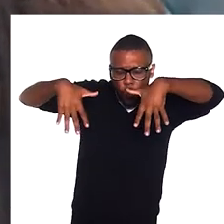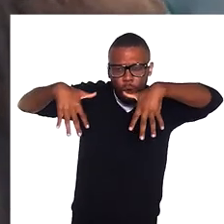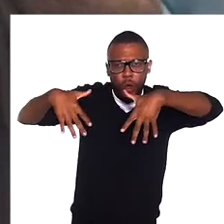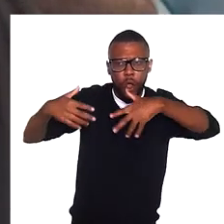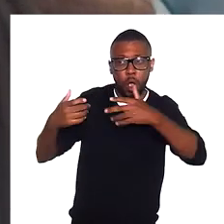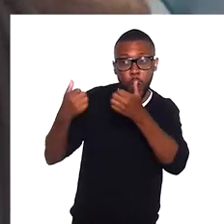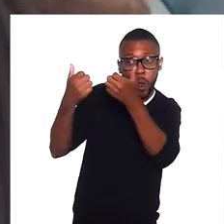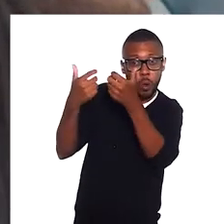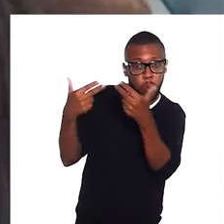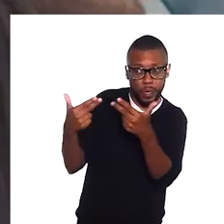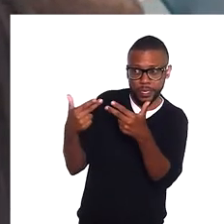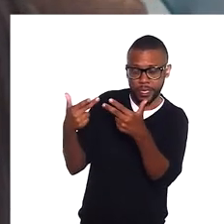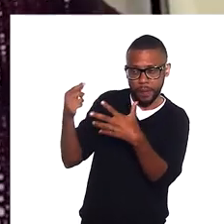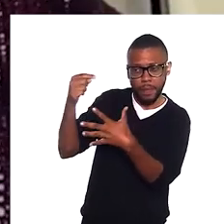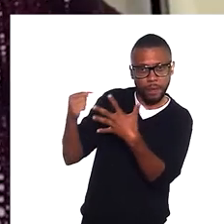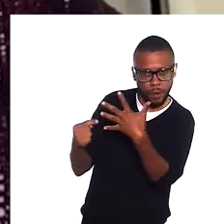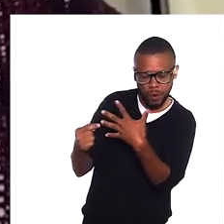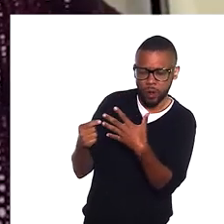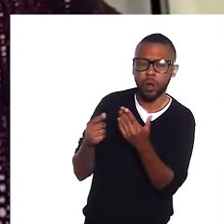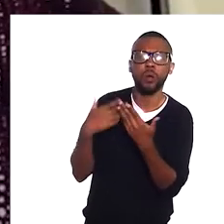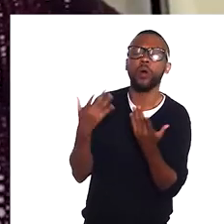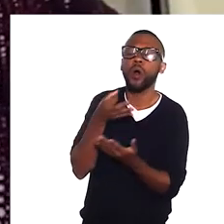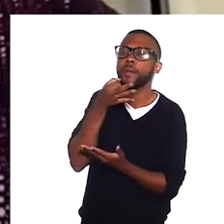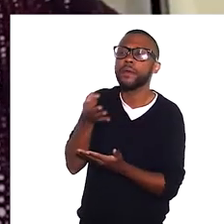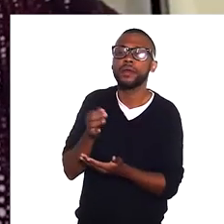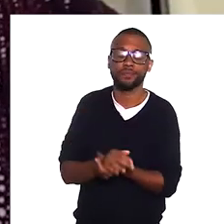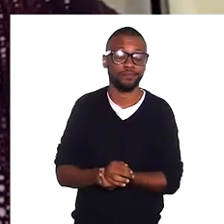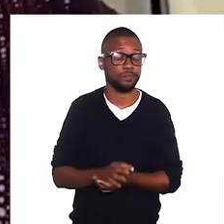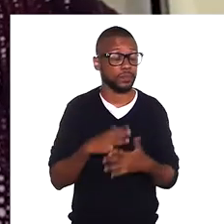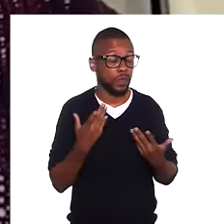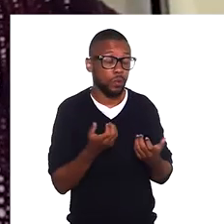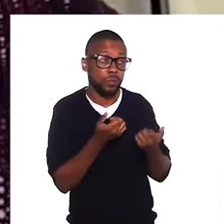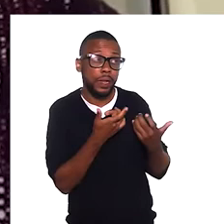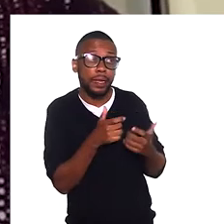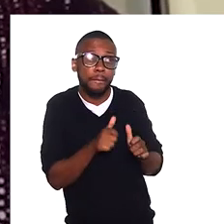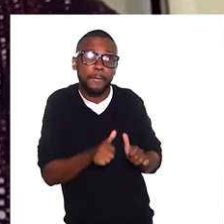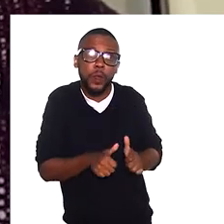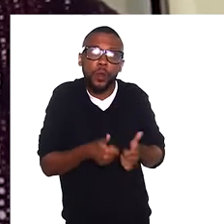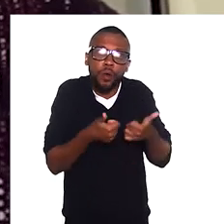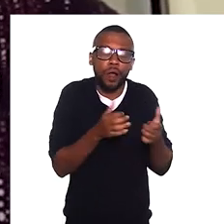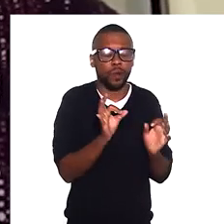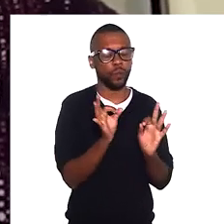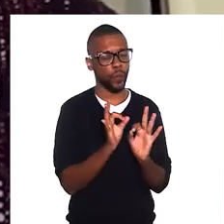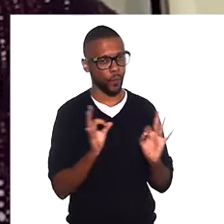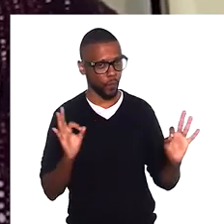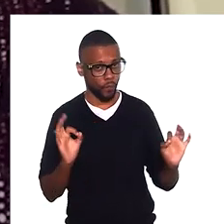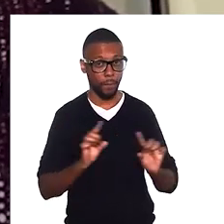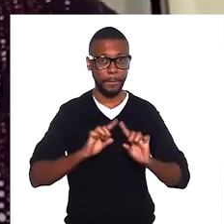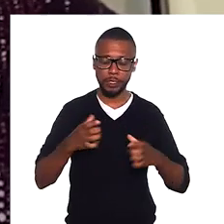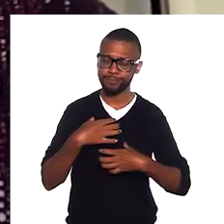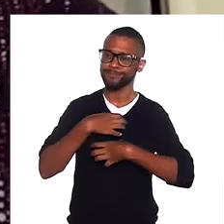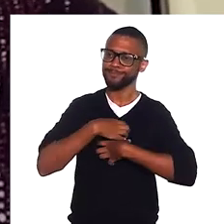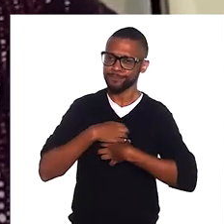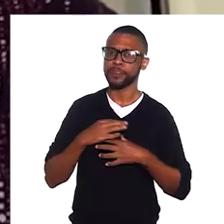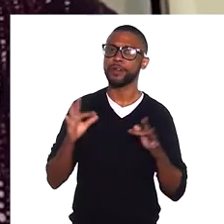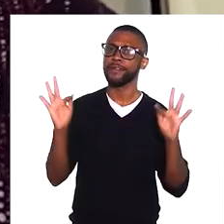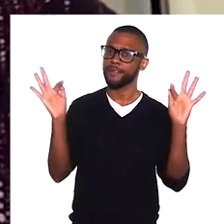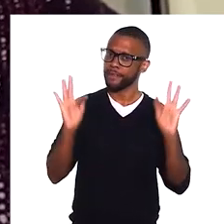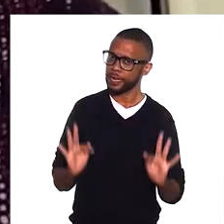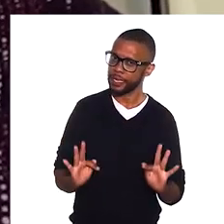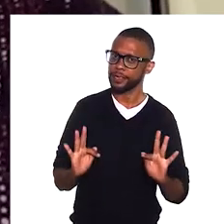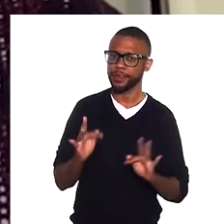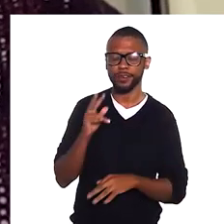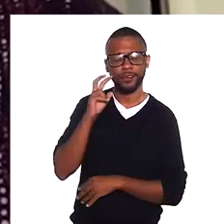tipo. O que você acha? Eu não vou dizer que melhorou, mas eu estou bastante feliz de ver mais